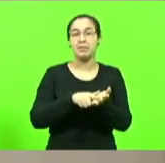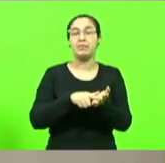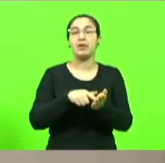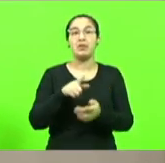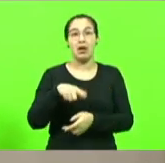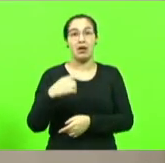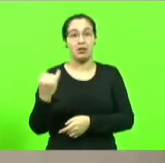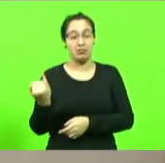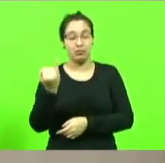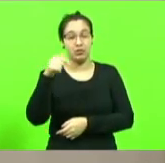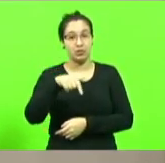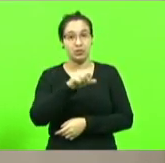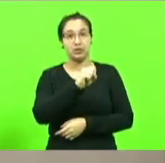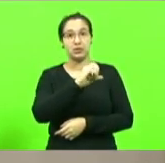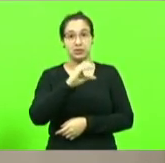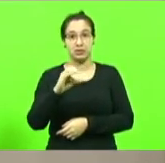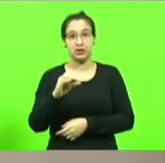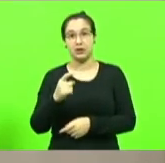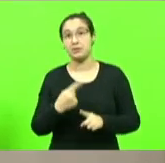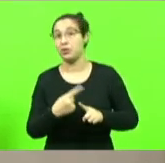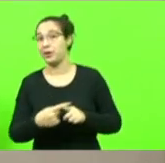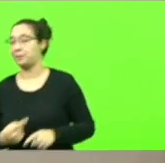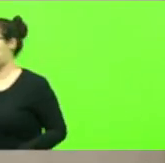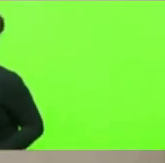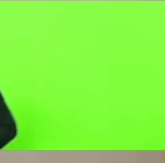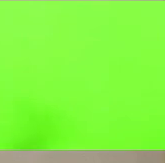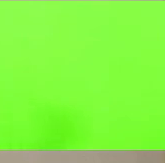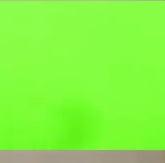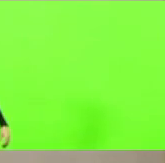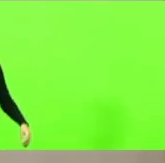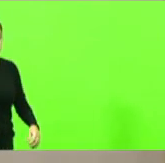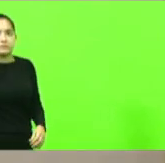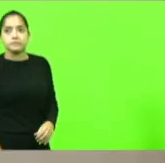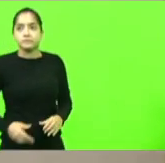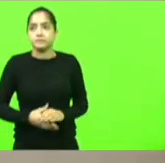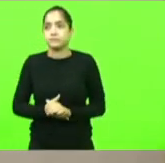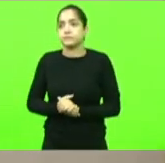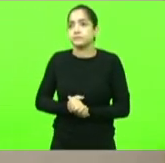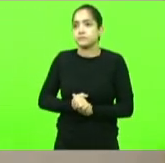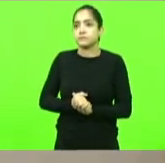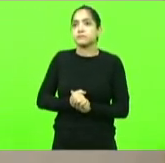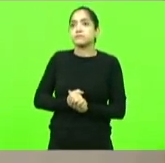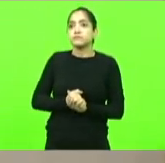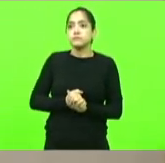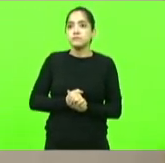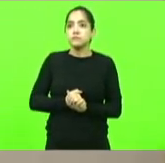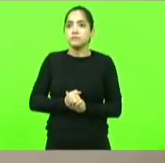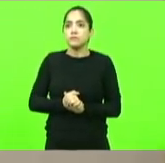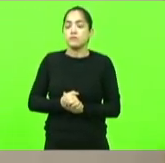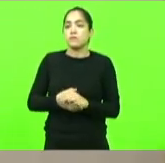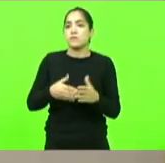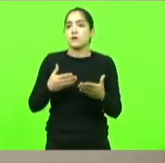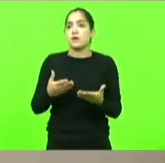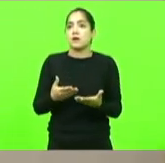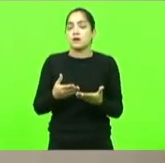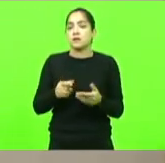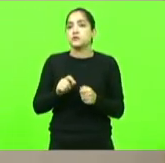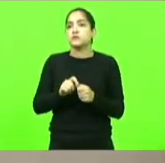por quê? porque além de fazer uma grande transparência